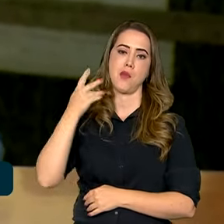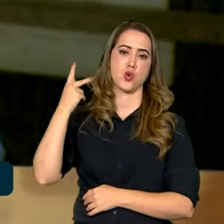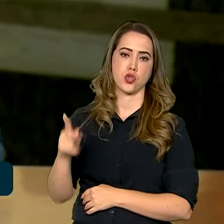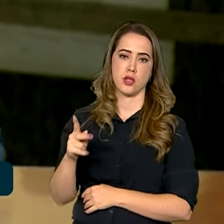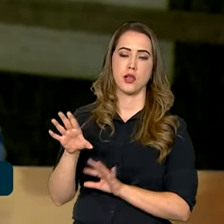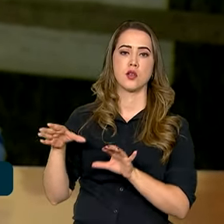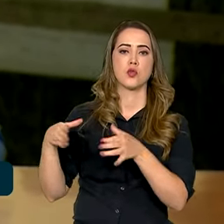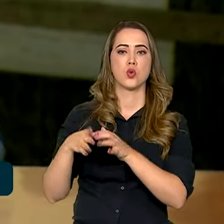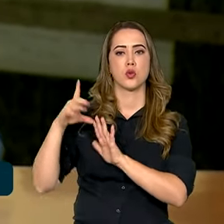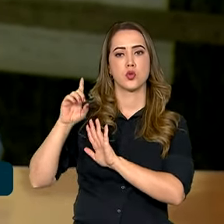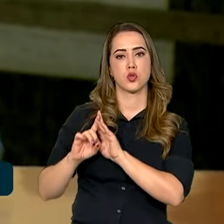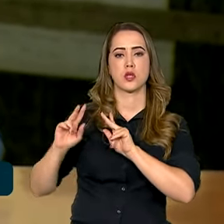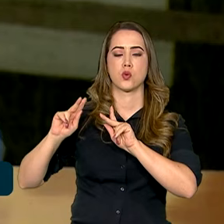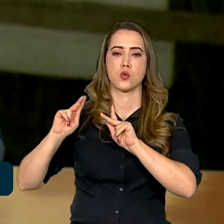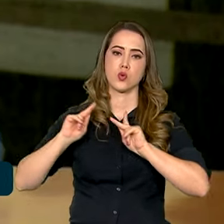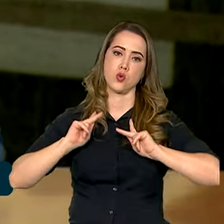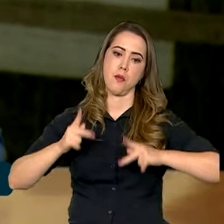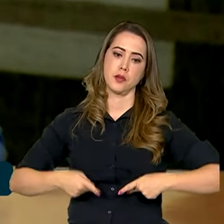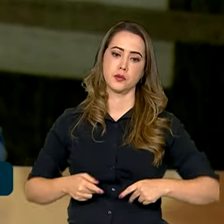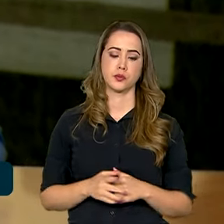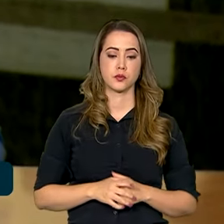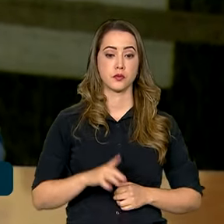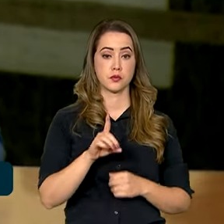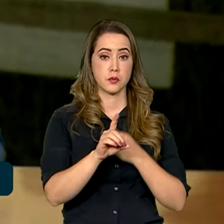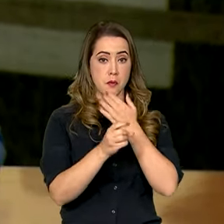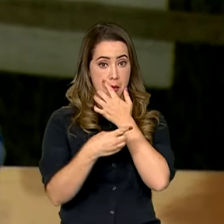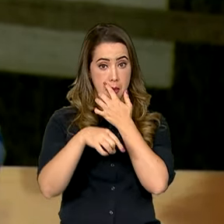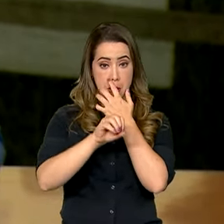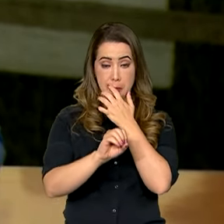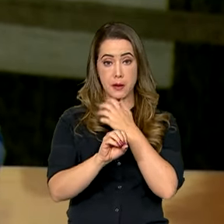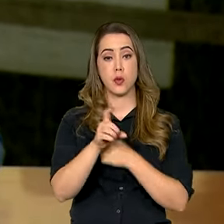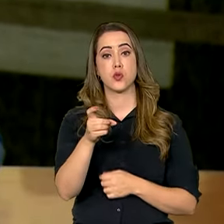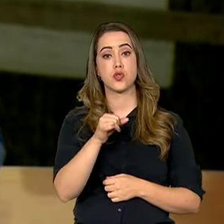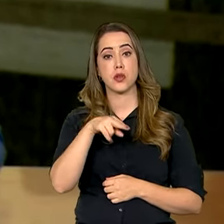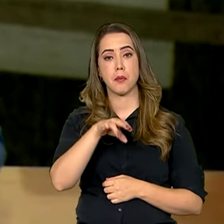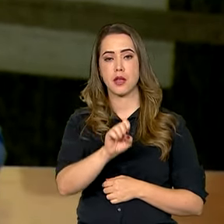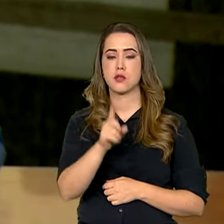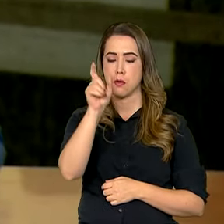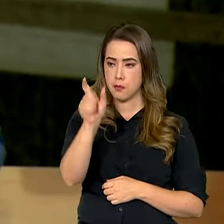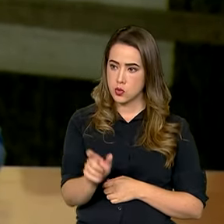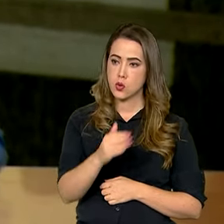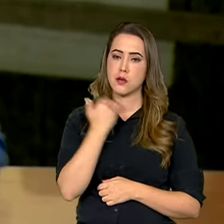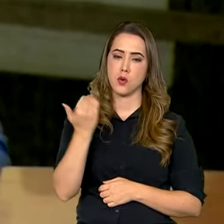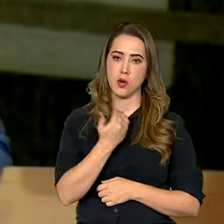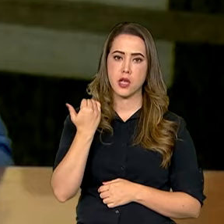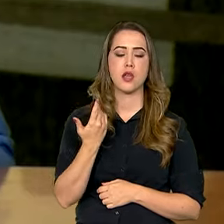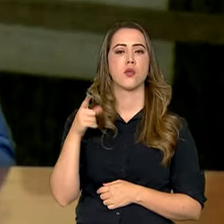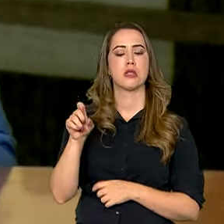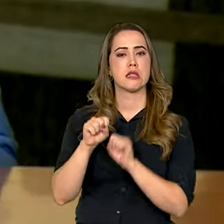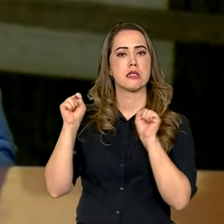Interamericana de Direitos Humanos. Damião Ximenes Lopes foi uma das vítimas fatais desse sistema cruel e